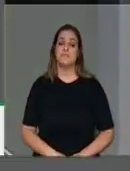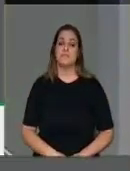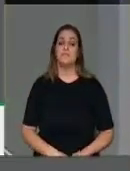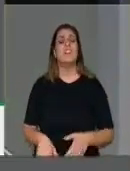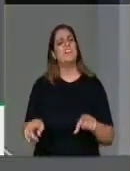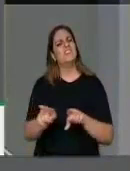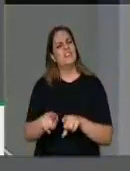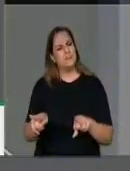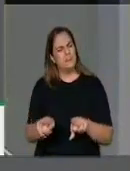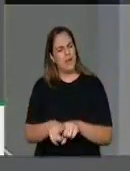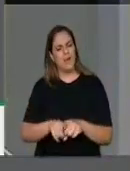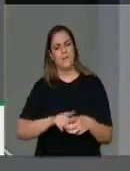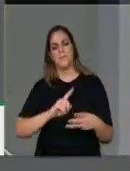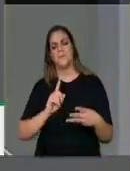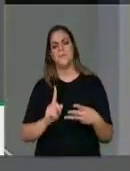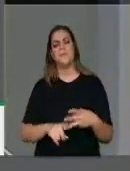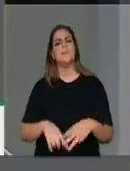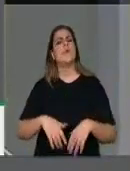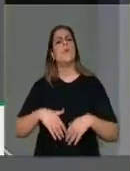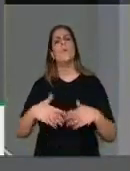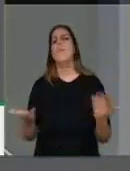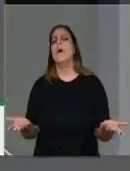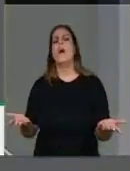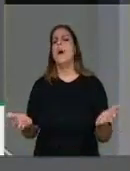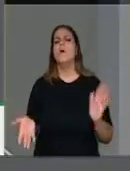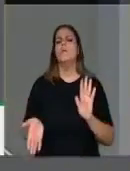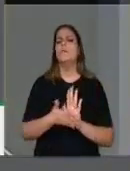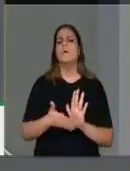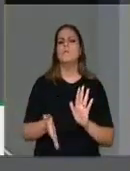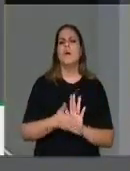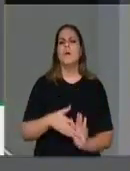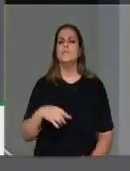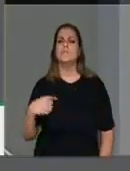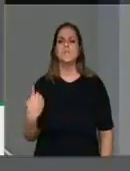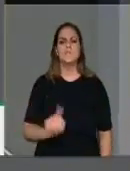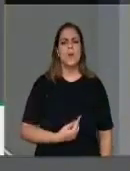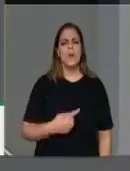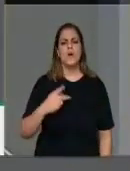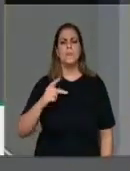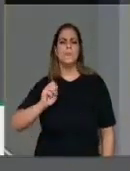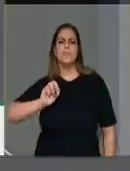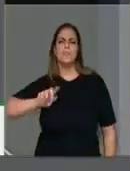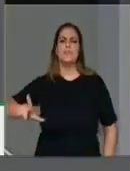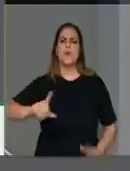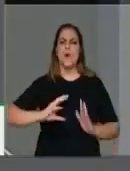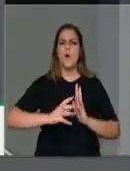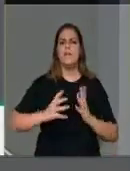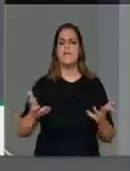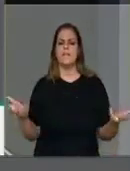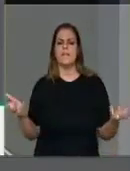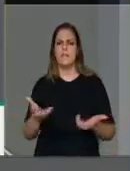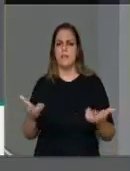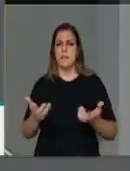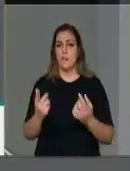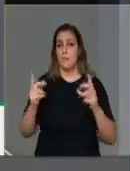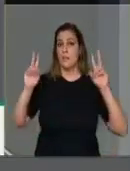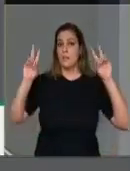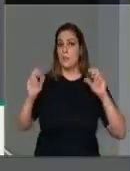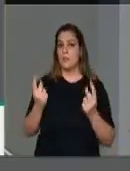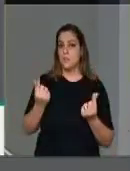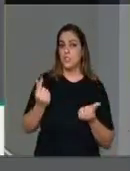e minhas amigas, qual é a proposta objetiva que o PSOL apresenta em relação ao financiamento eleitoral?